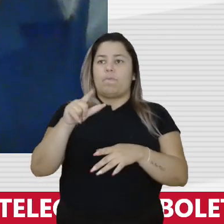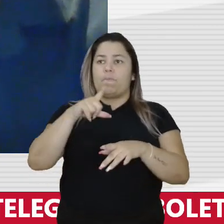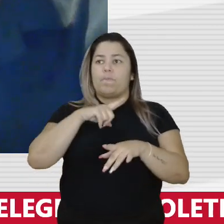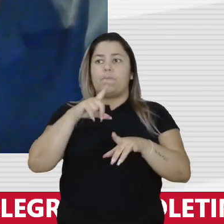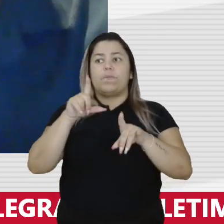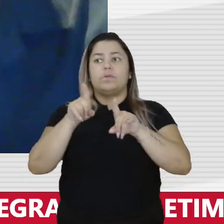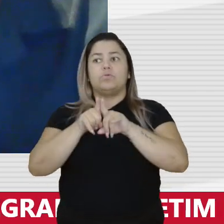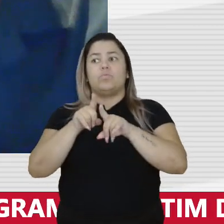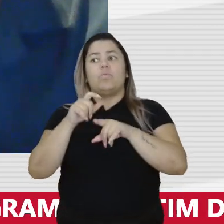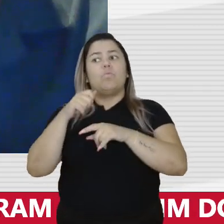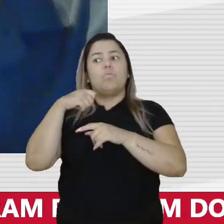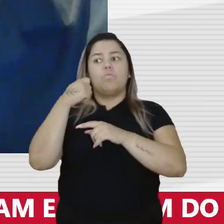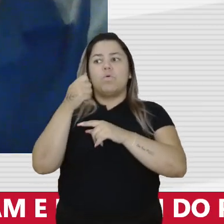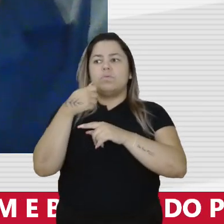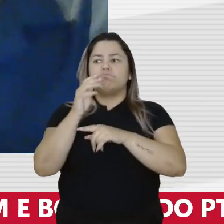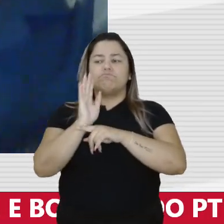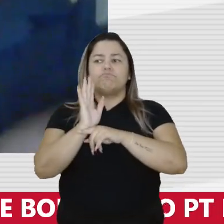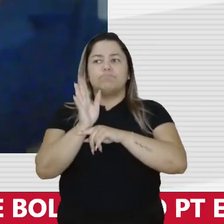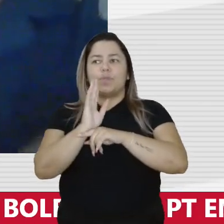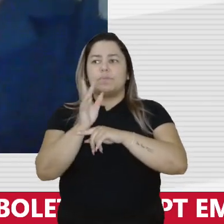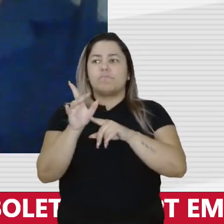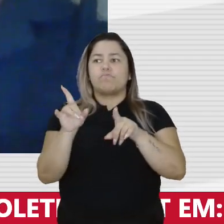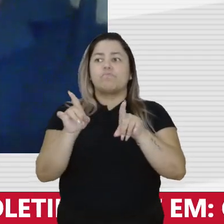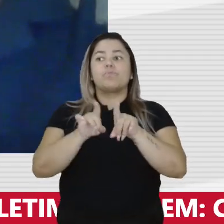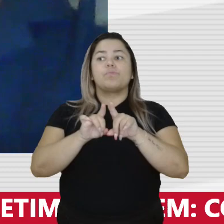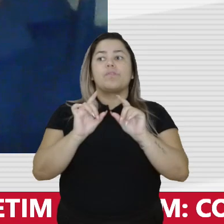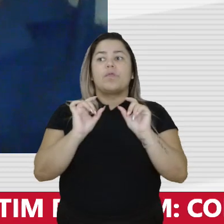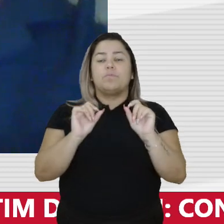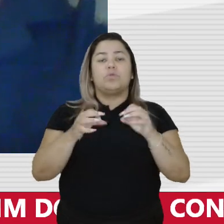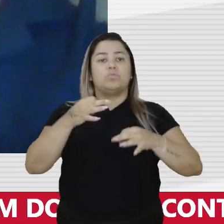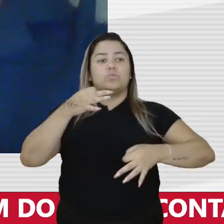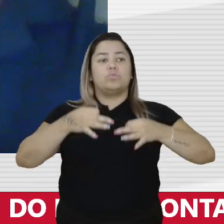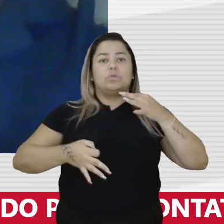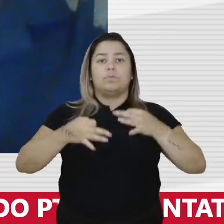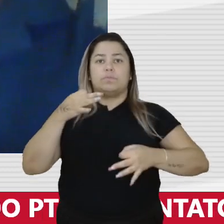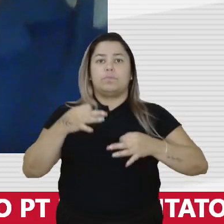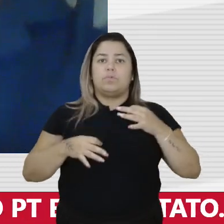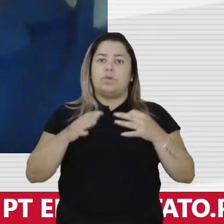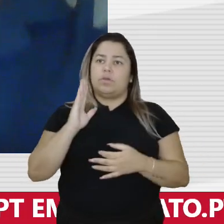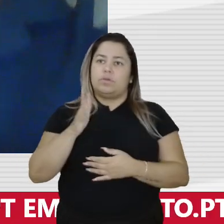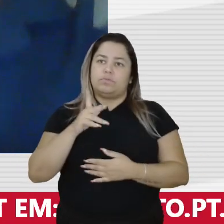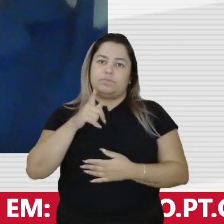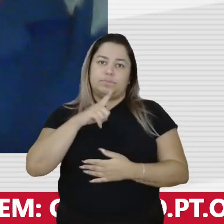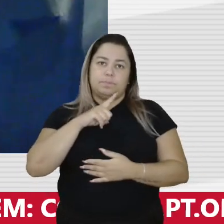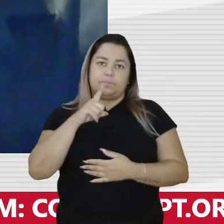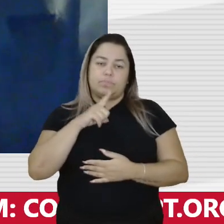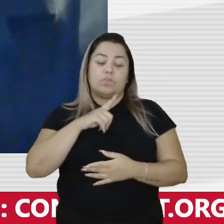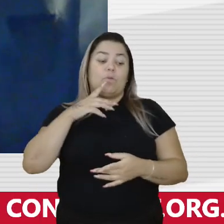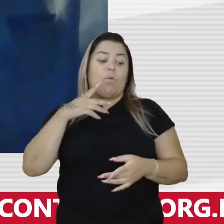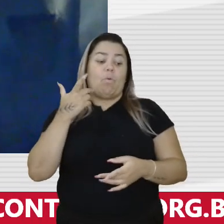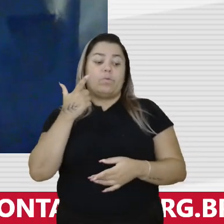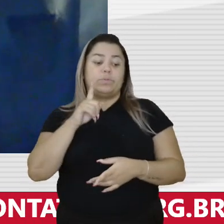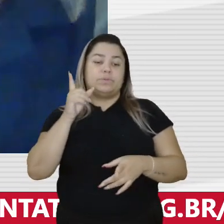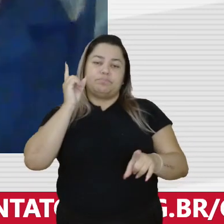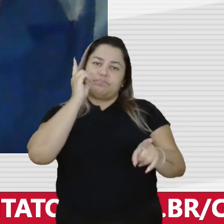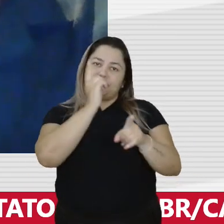gravação, uma gravação do julgamento, já que tinha gravador. Eu consegui descobrir esse arquivo.